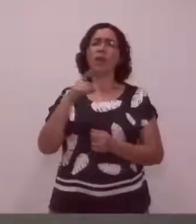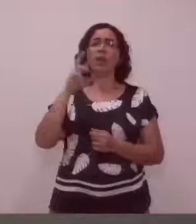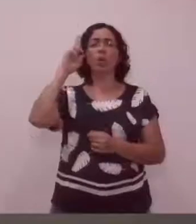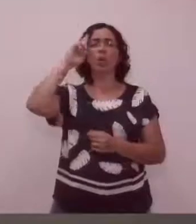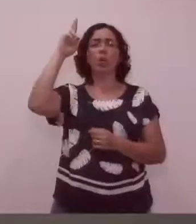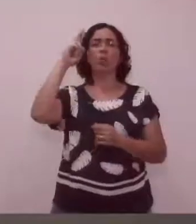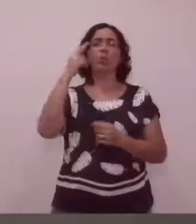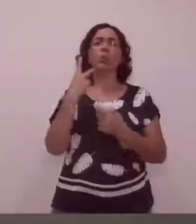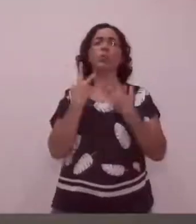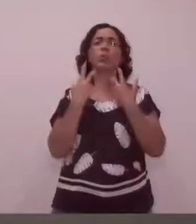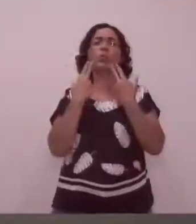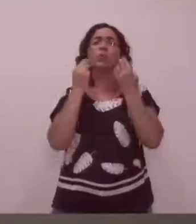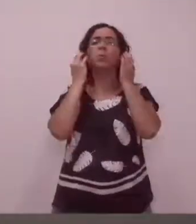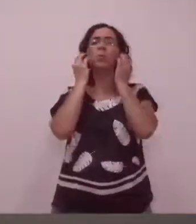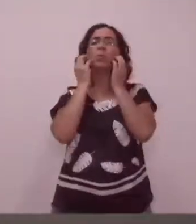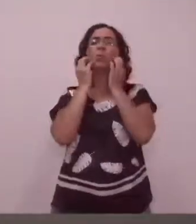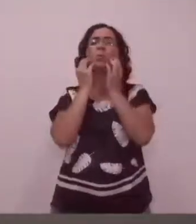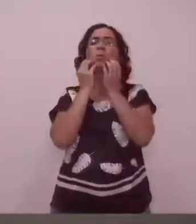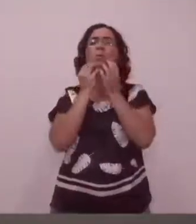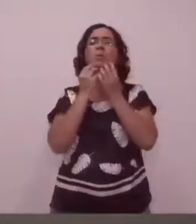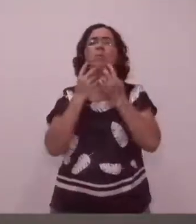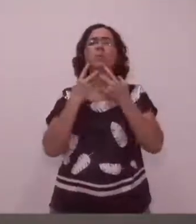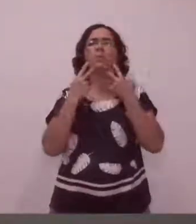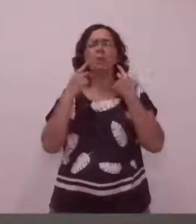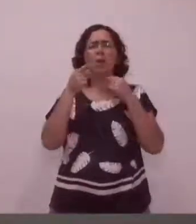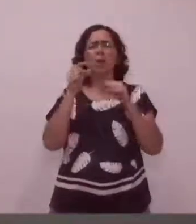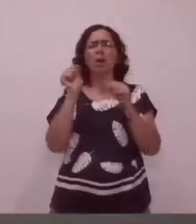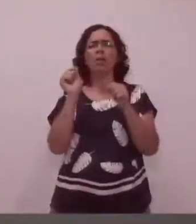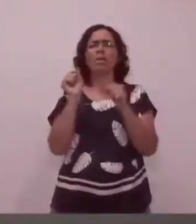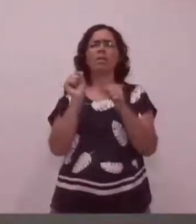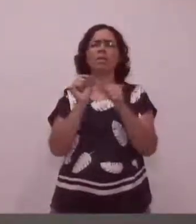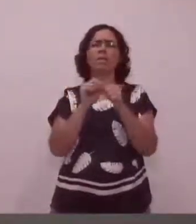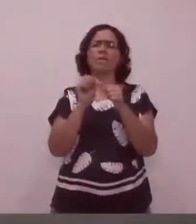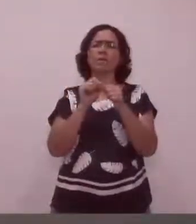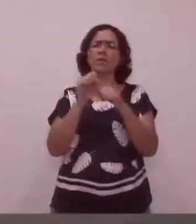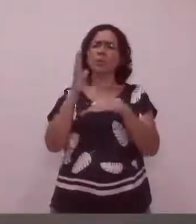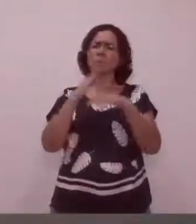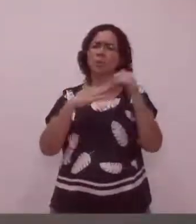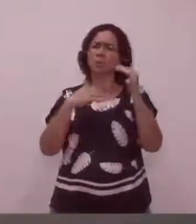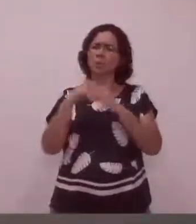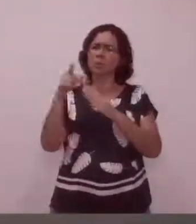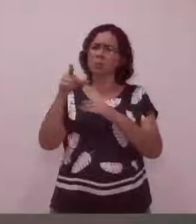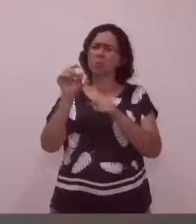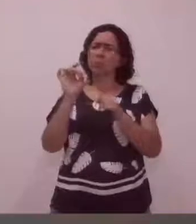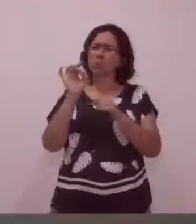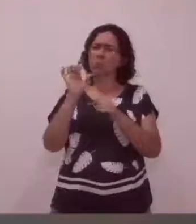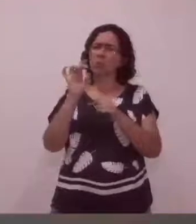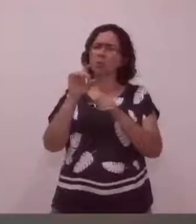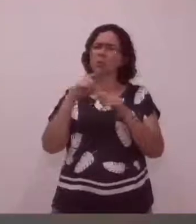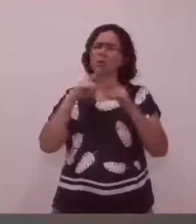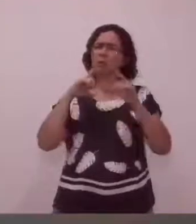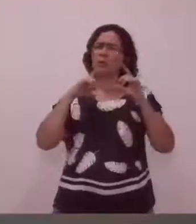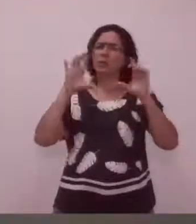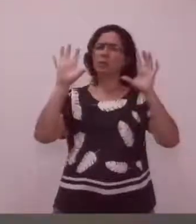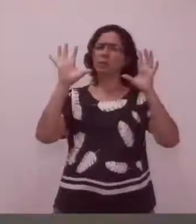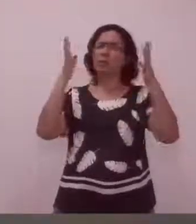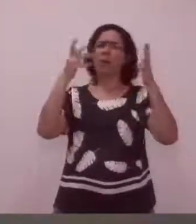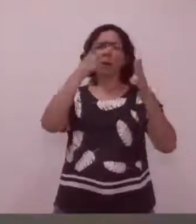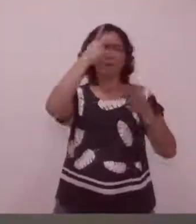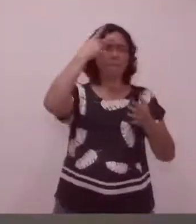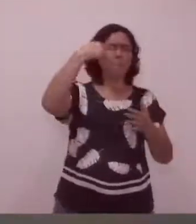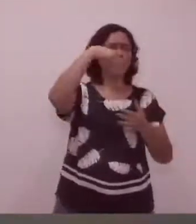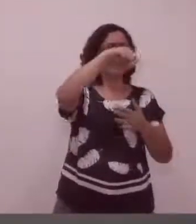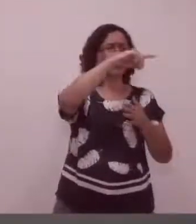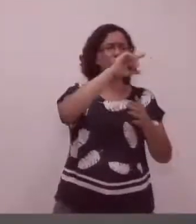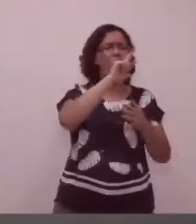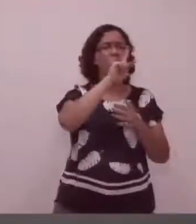e que fez, por si só, uma campanha. E aí teve o apoio do